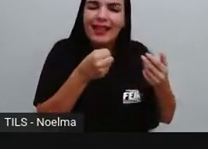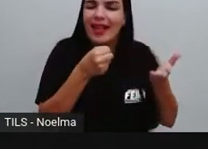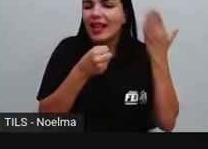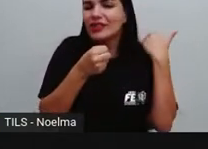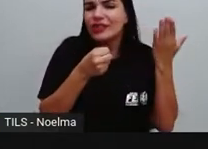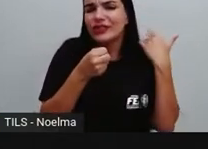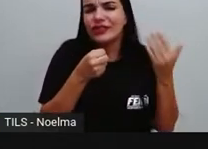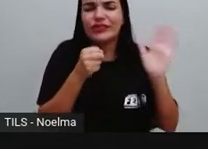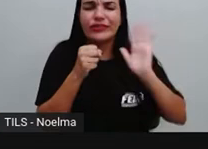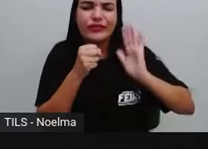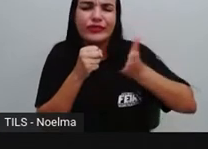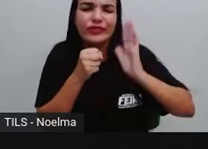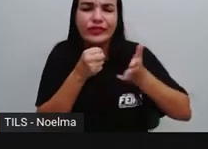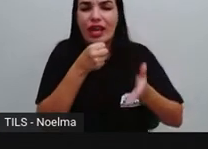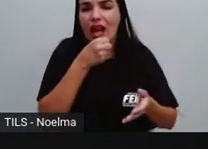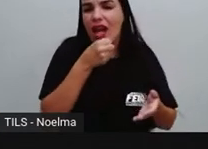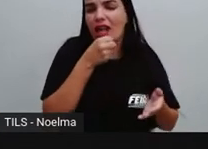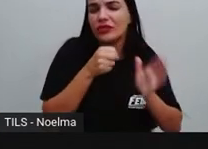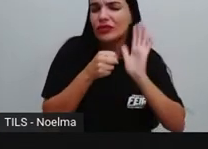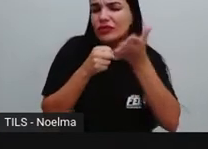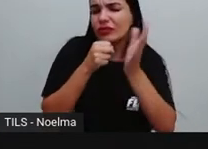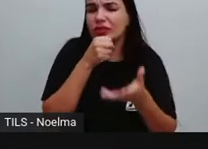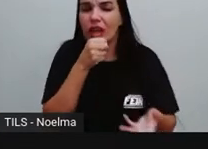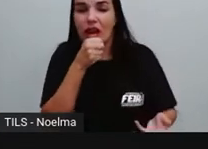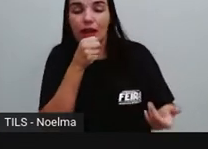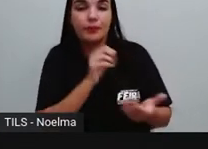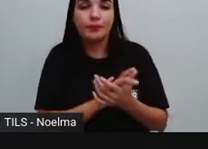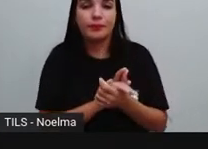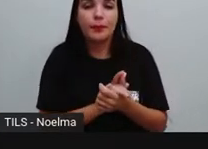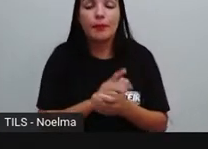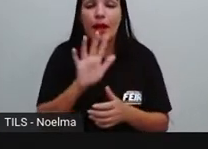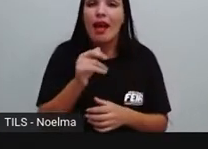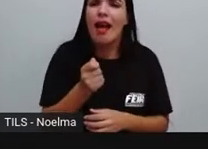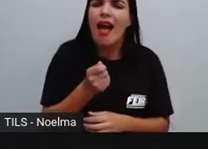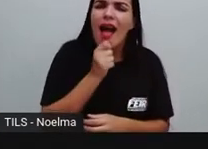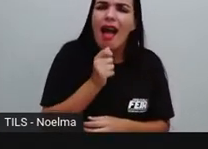aconteceu. Então, estaria em que tempo? Passado, né?